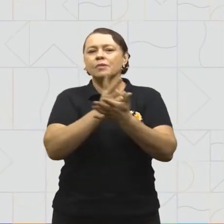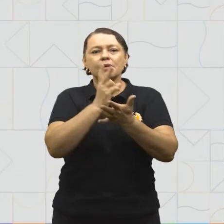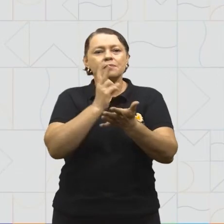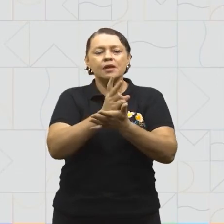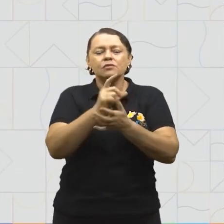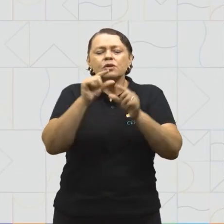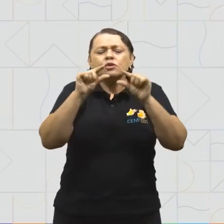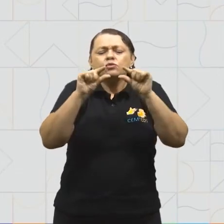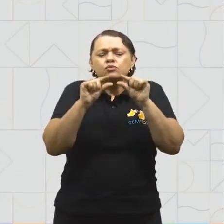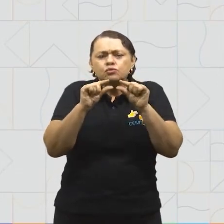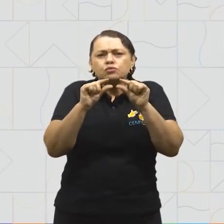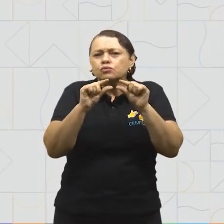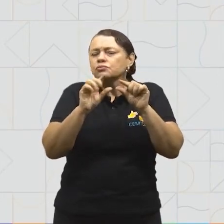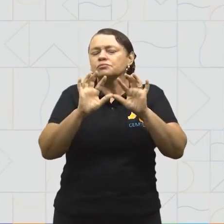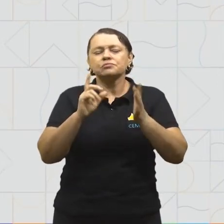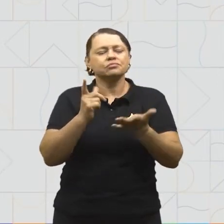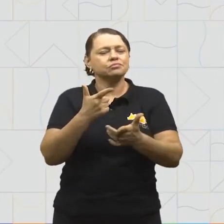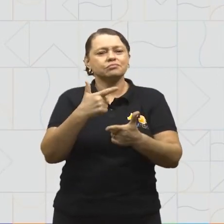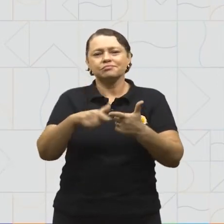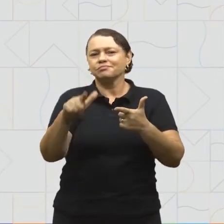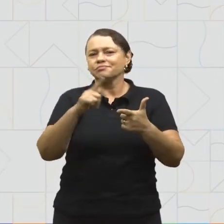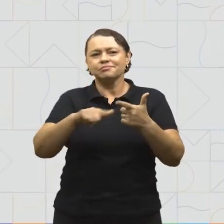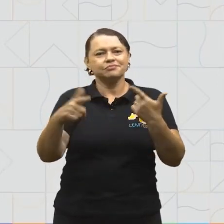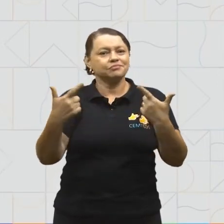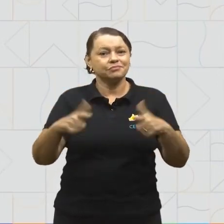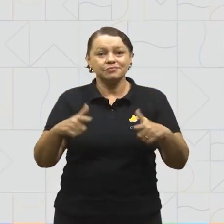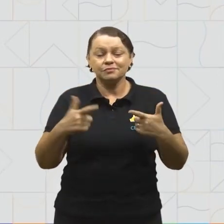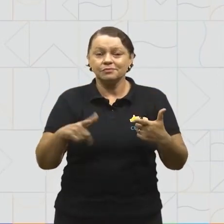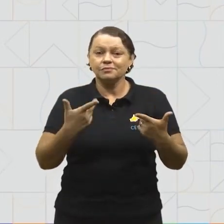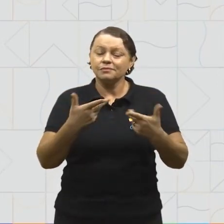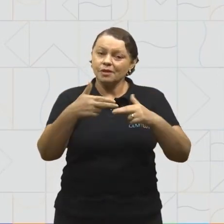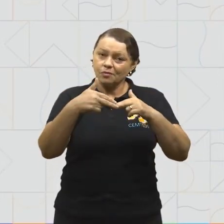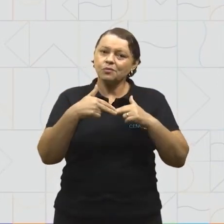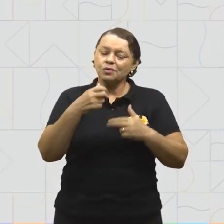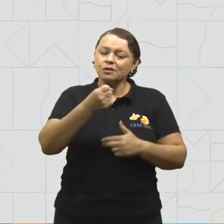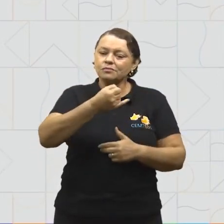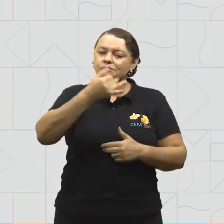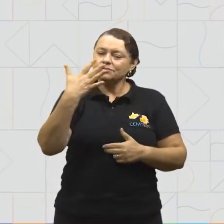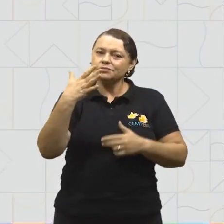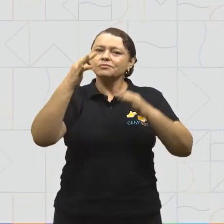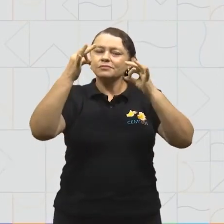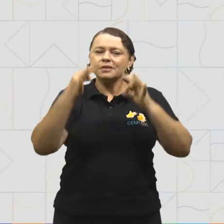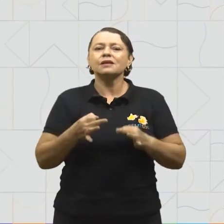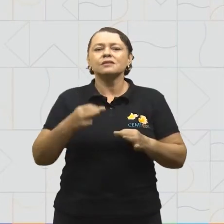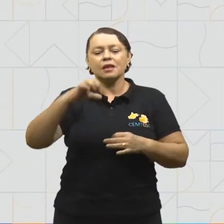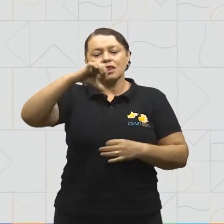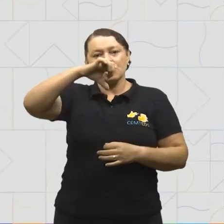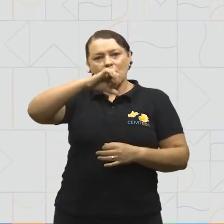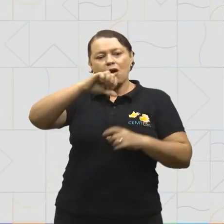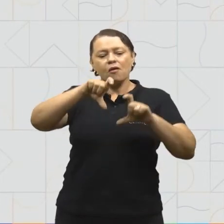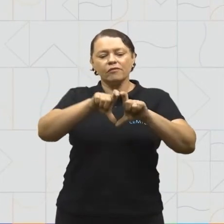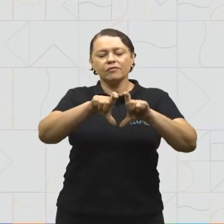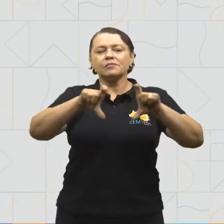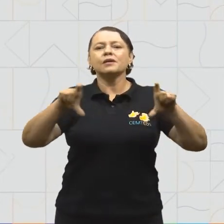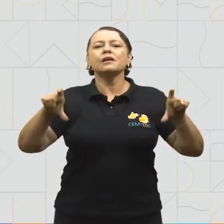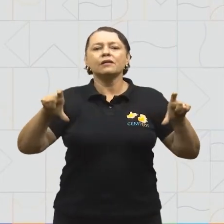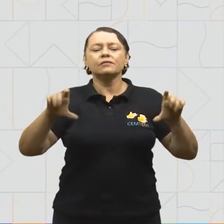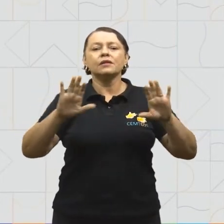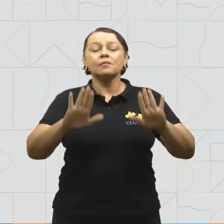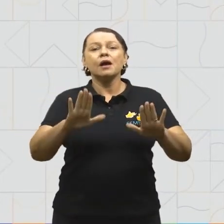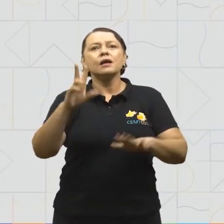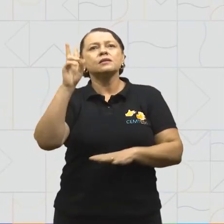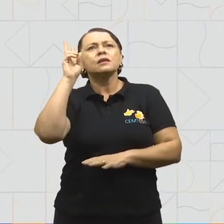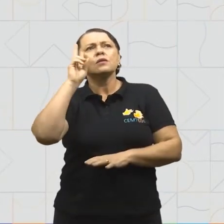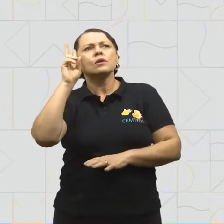sejam poucas linhas. Portanto, a contagem está corretíssima. Nove parágrafos. Isso me lembrou de um